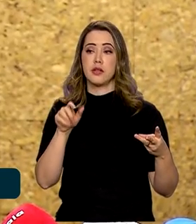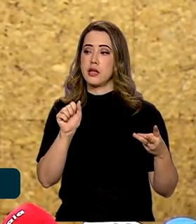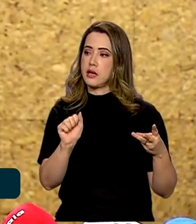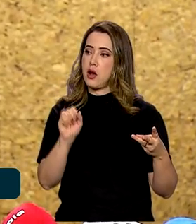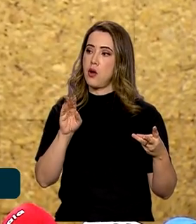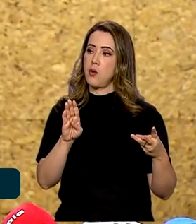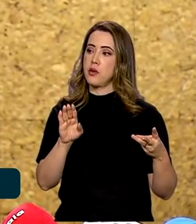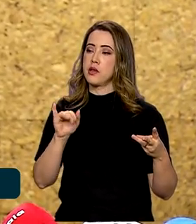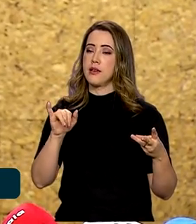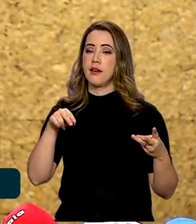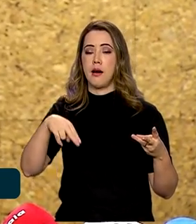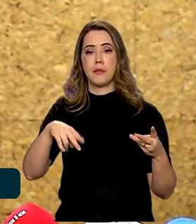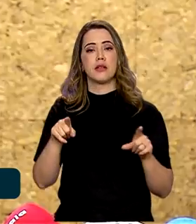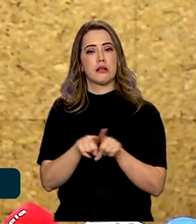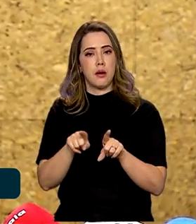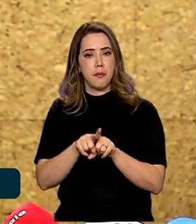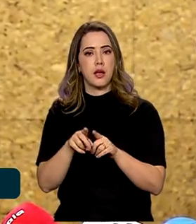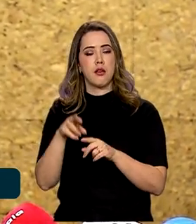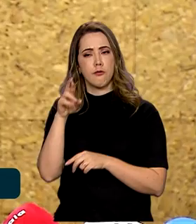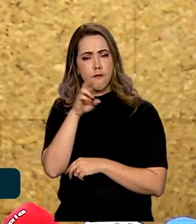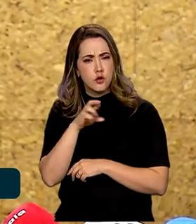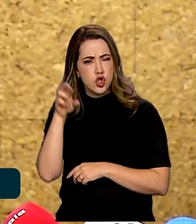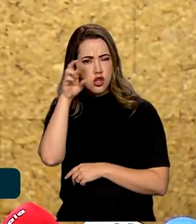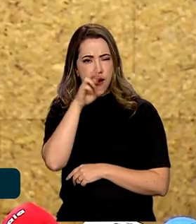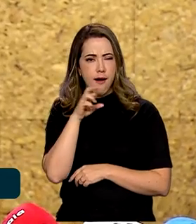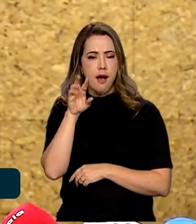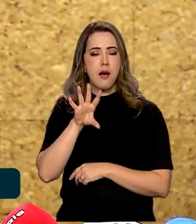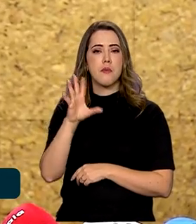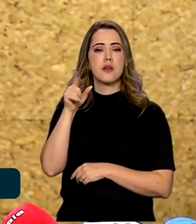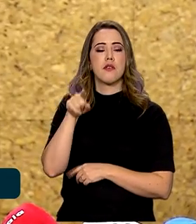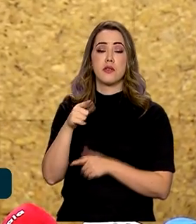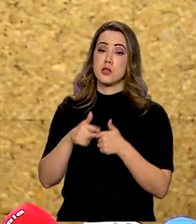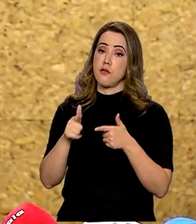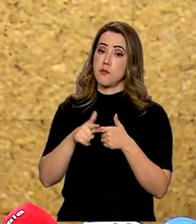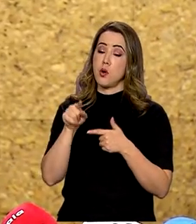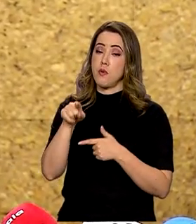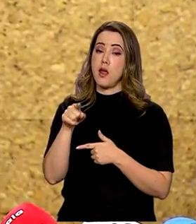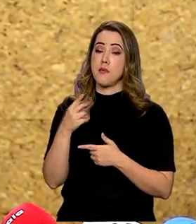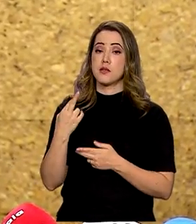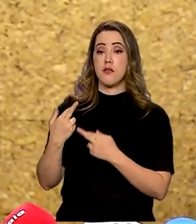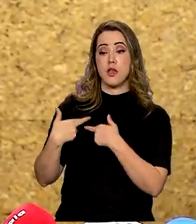procedimentos para apurar eventuais dolos nesse ocorrido de hoje.